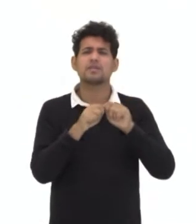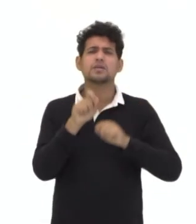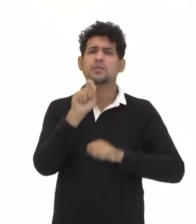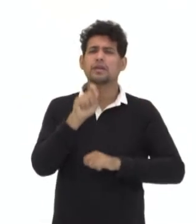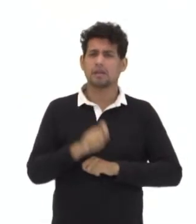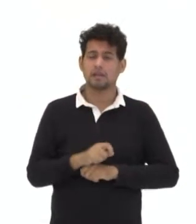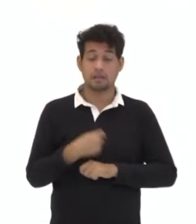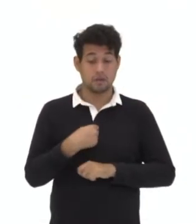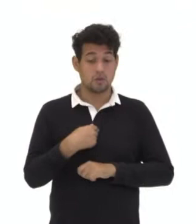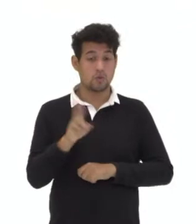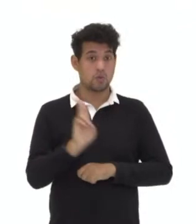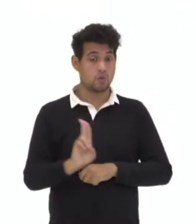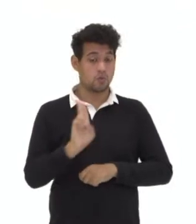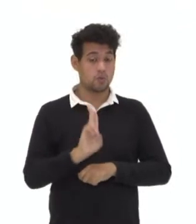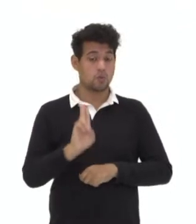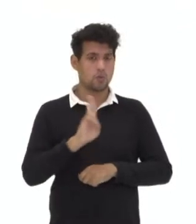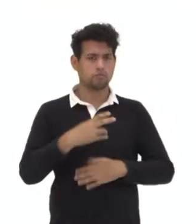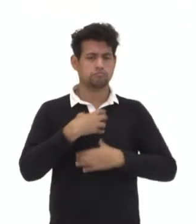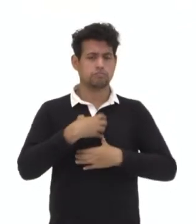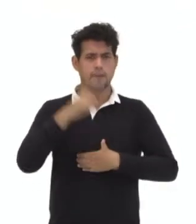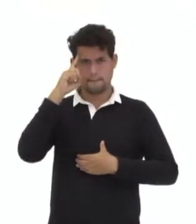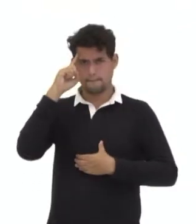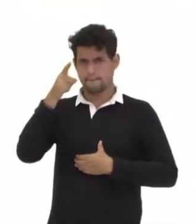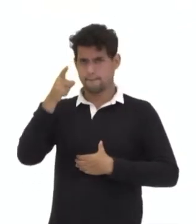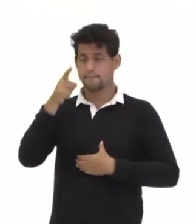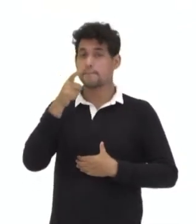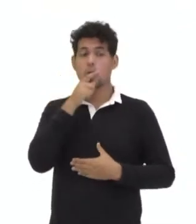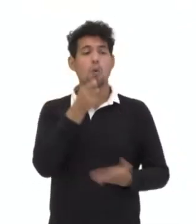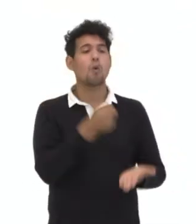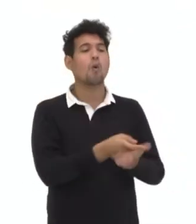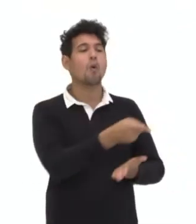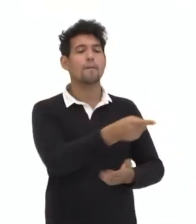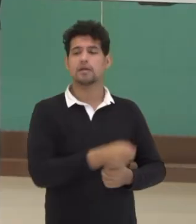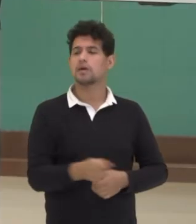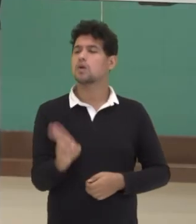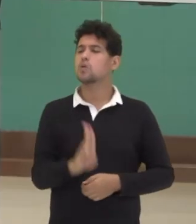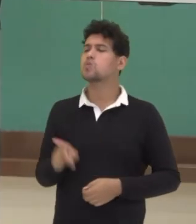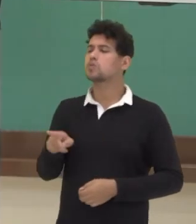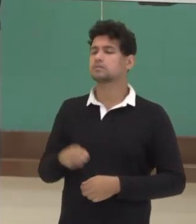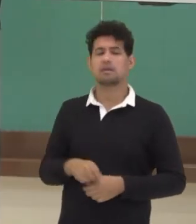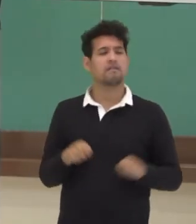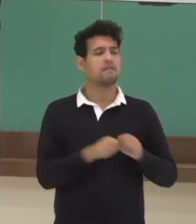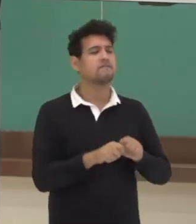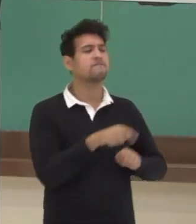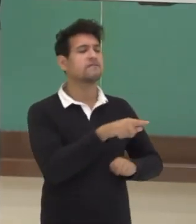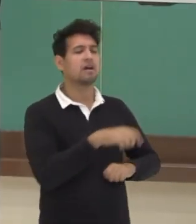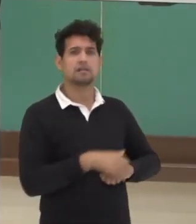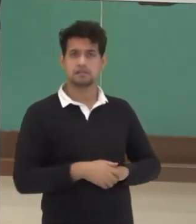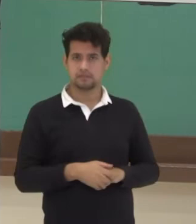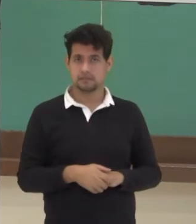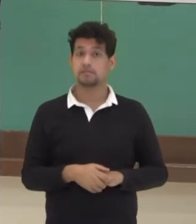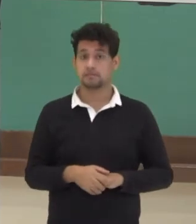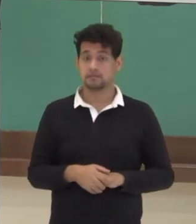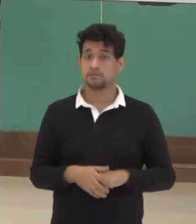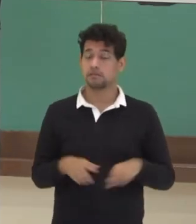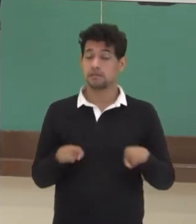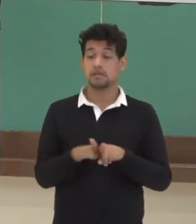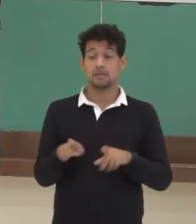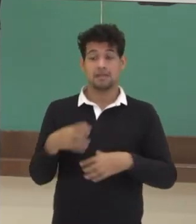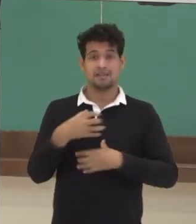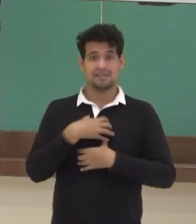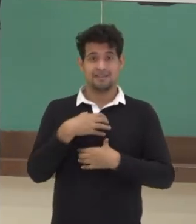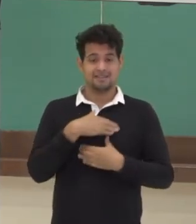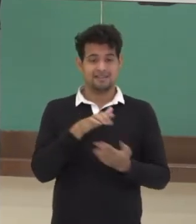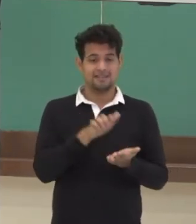Eu vou utilizar o modo imperativo. Então, compre, use, faça. E esse modo do